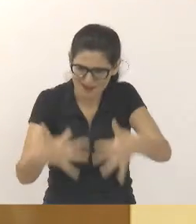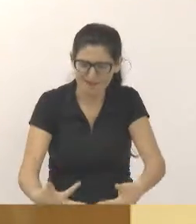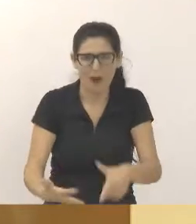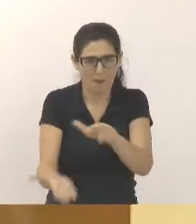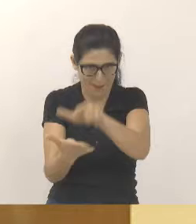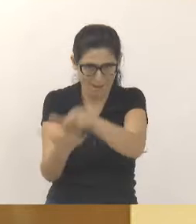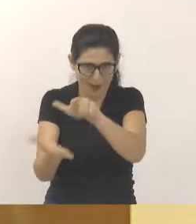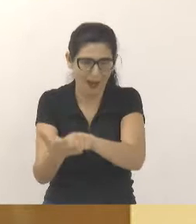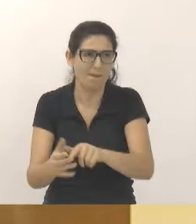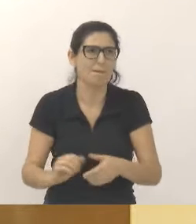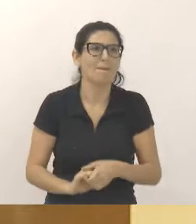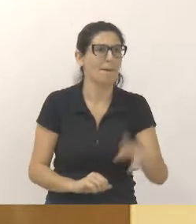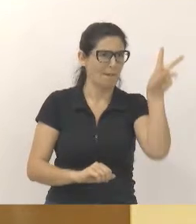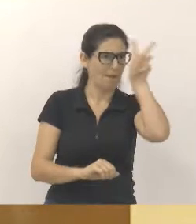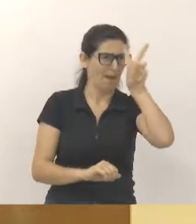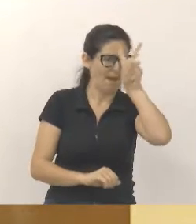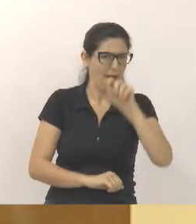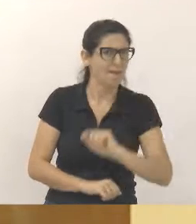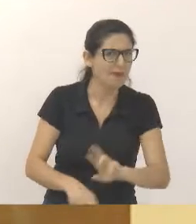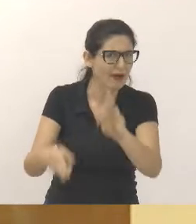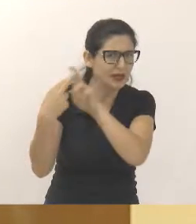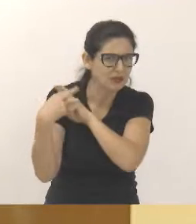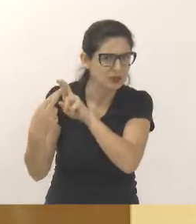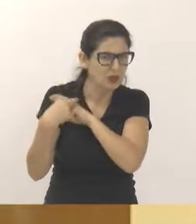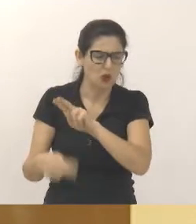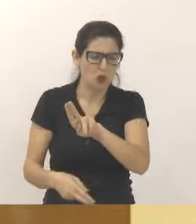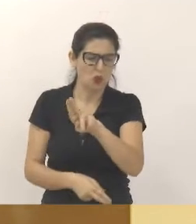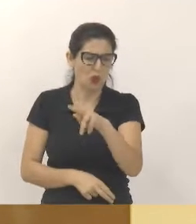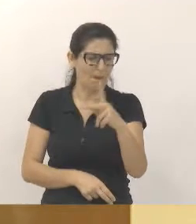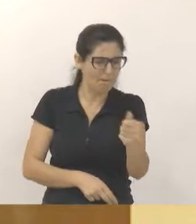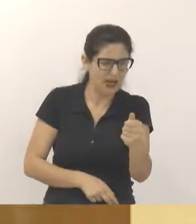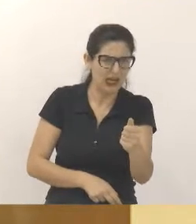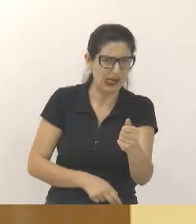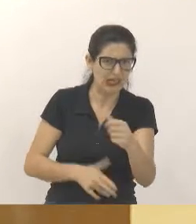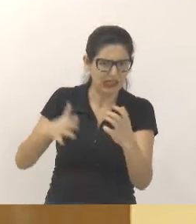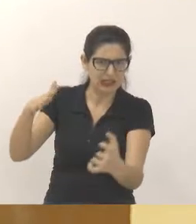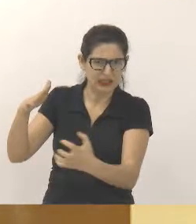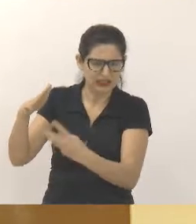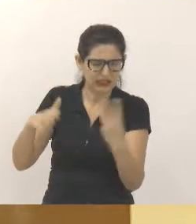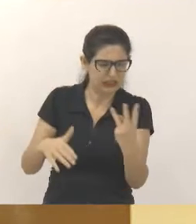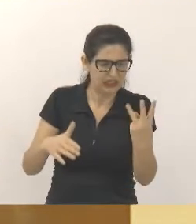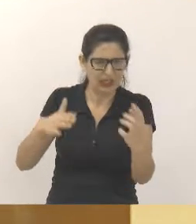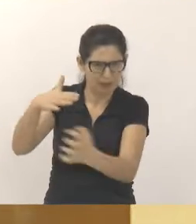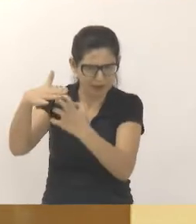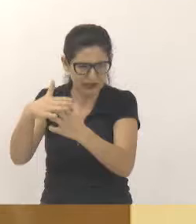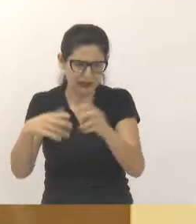lembre a entidade responsável pelo UPA para isso realmente não ocorrer.